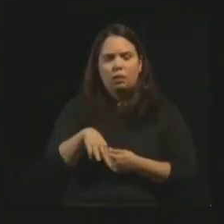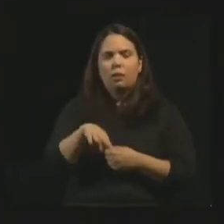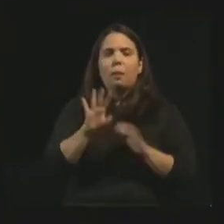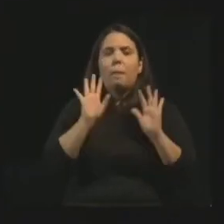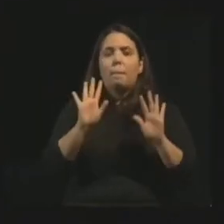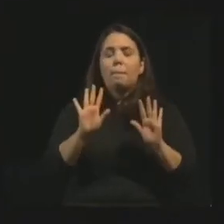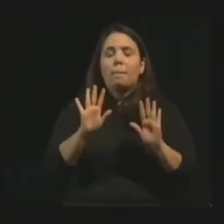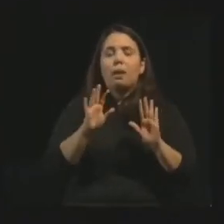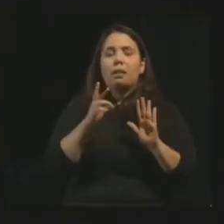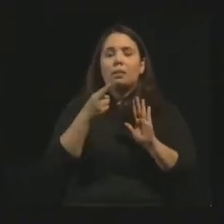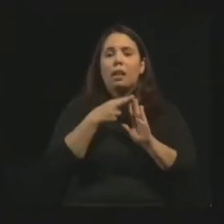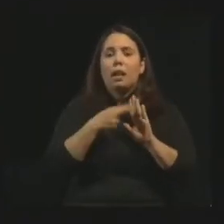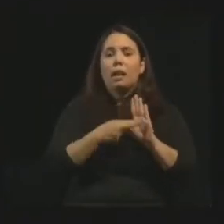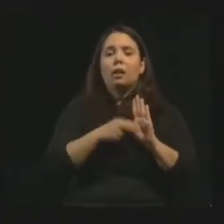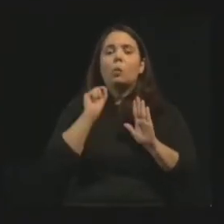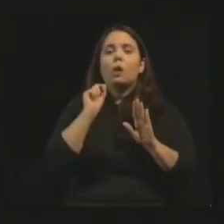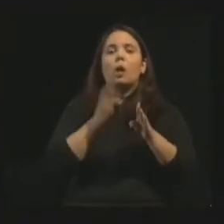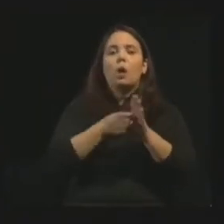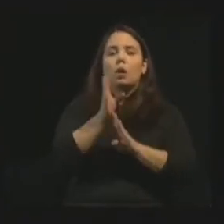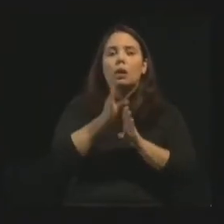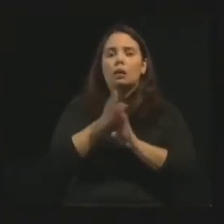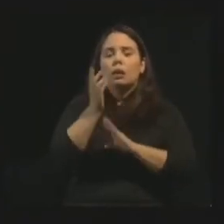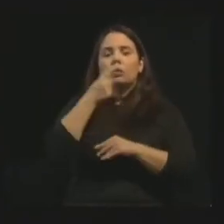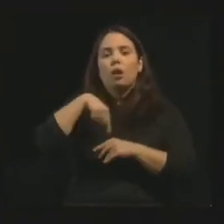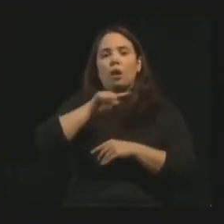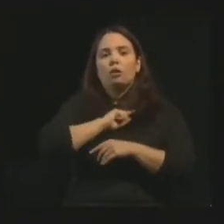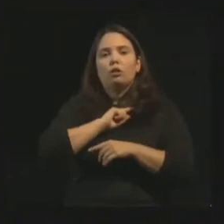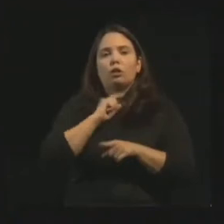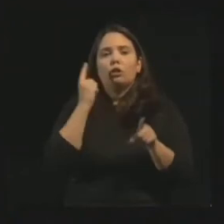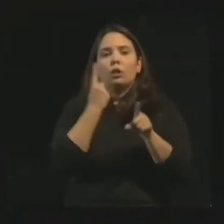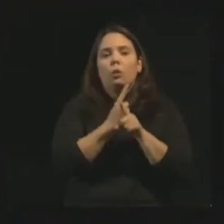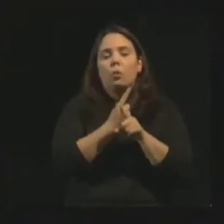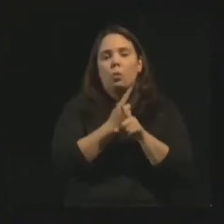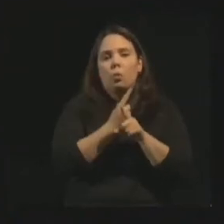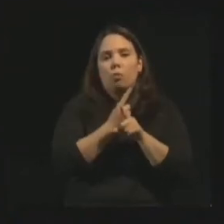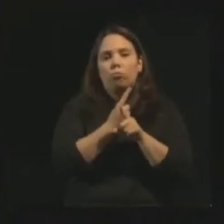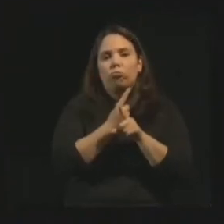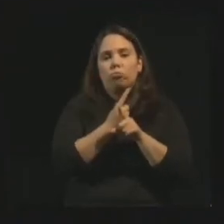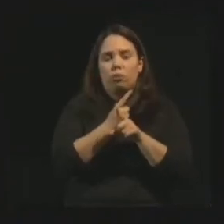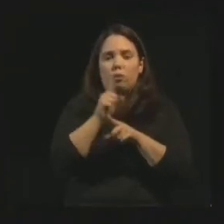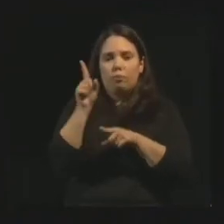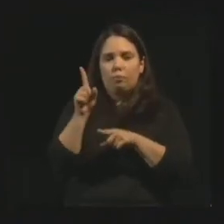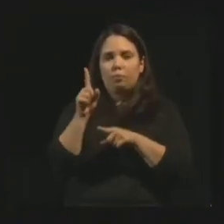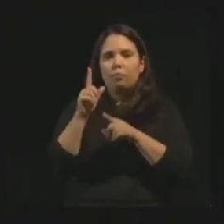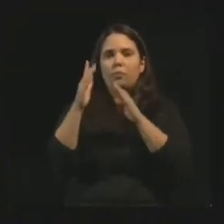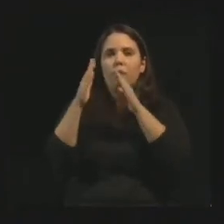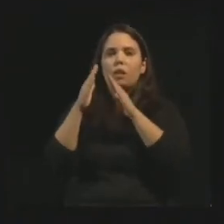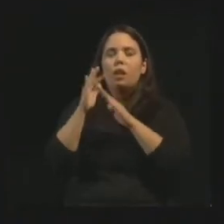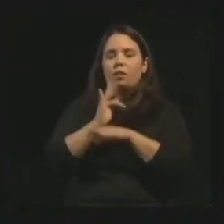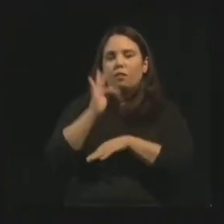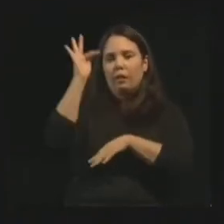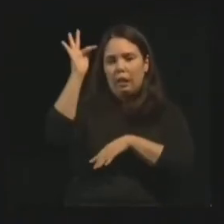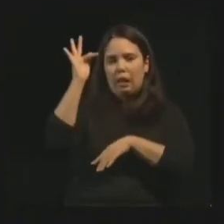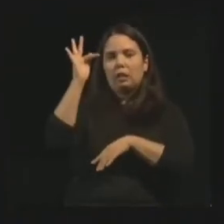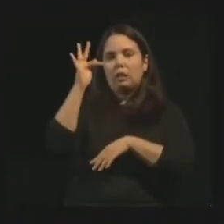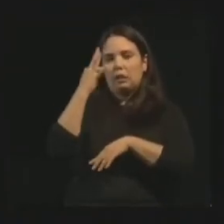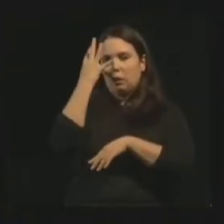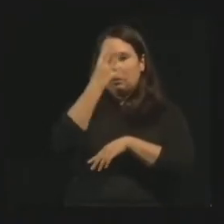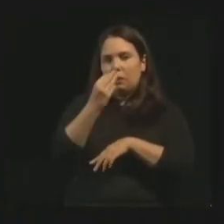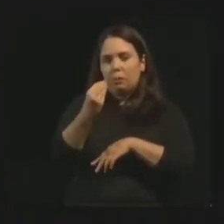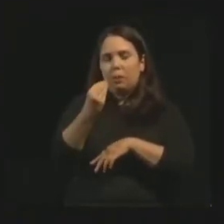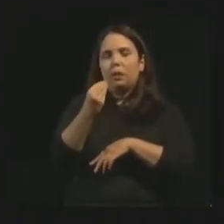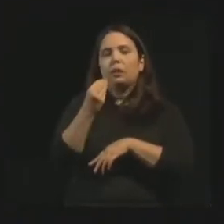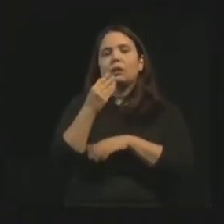regra, qual é a orientação que nós encontramos lá no Opúsculo, orientação ao centro espírita da Federação Espírita Brasileira, que as reuniões